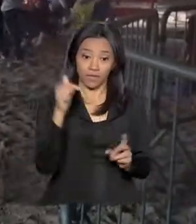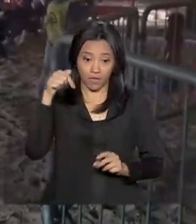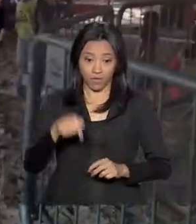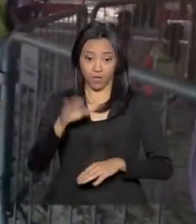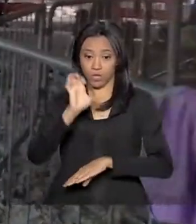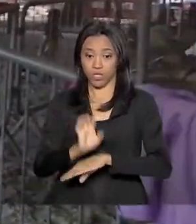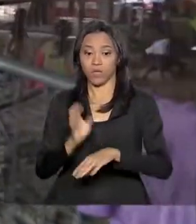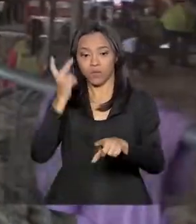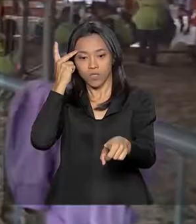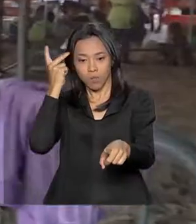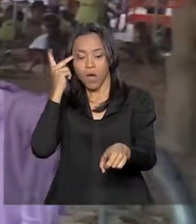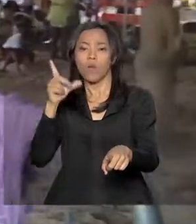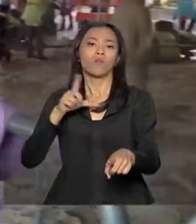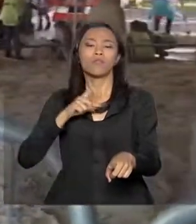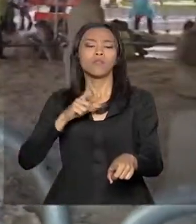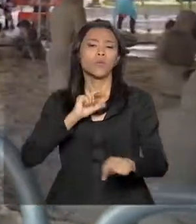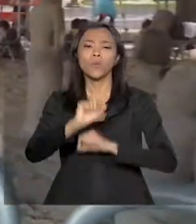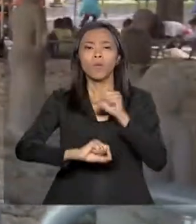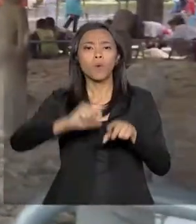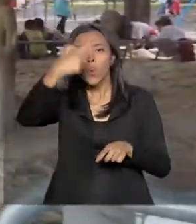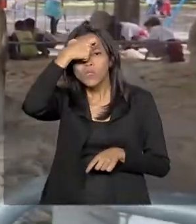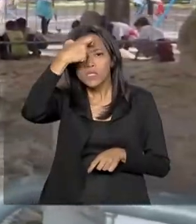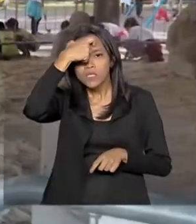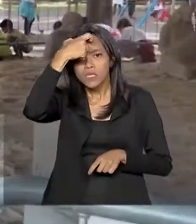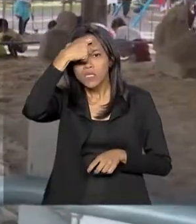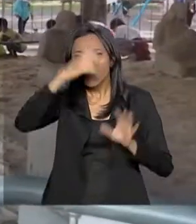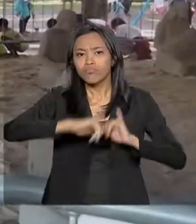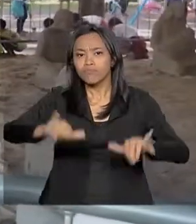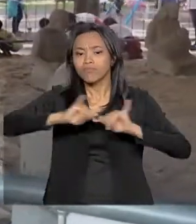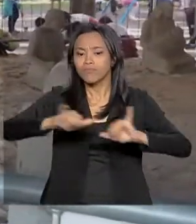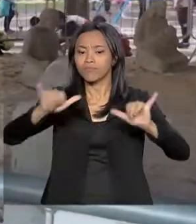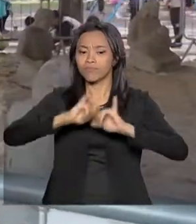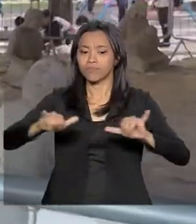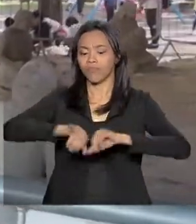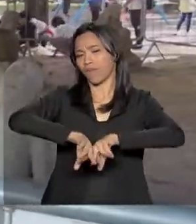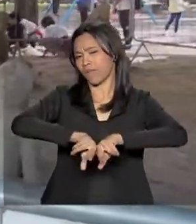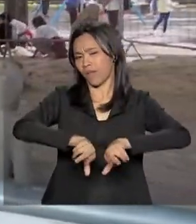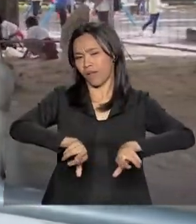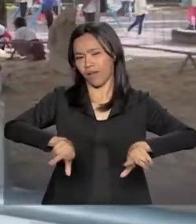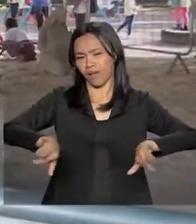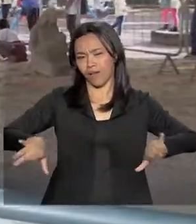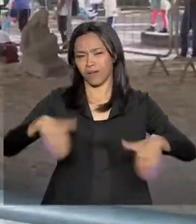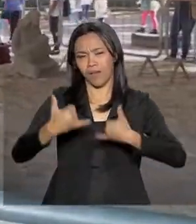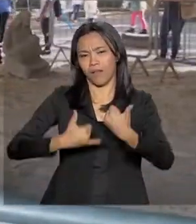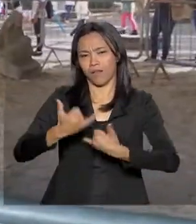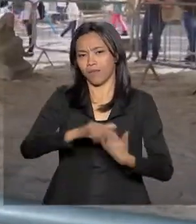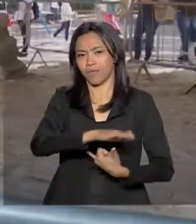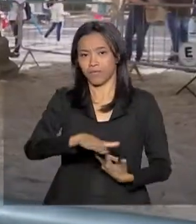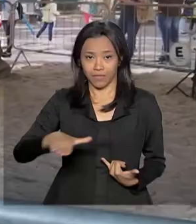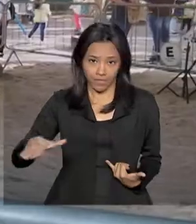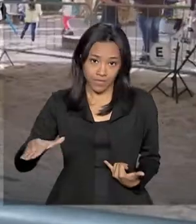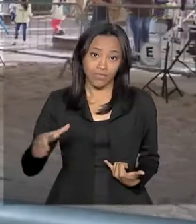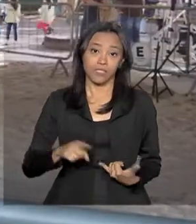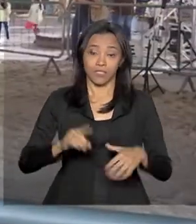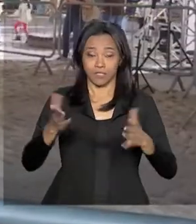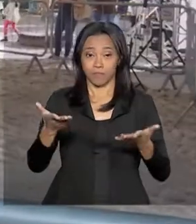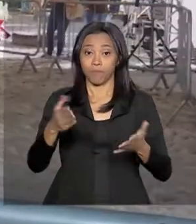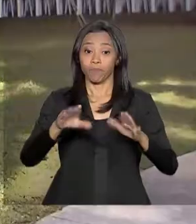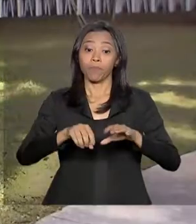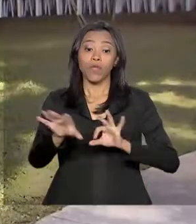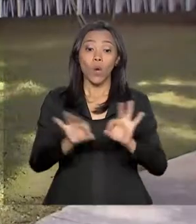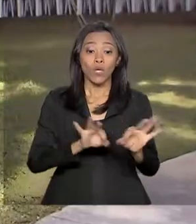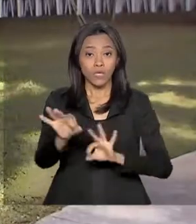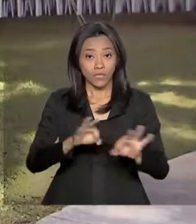Paulo, acontece uma ação de conscientização, com diversas atividades para crianças da rede municipal. Todos os anos,